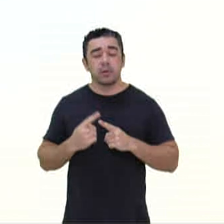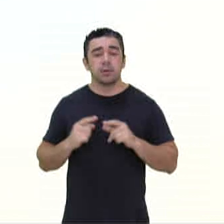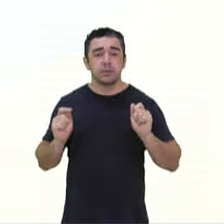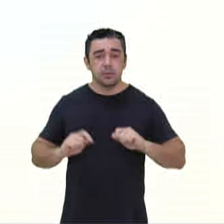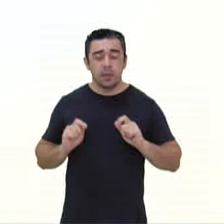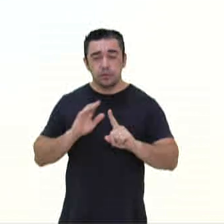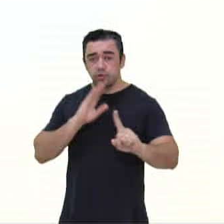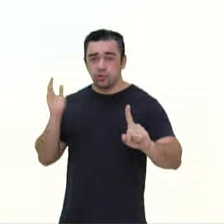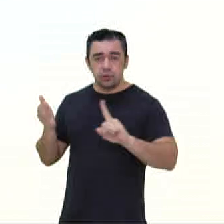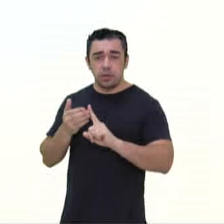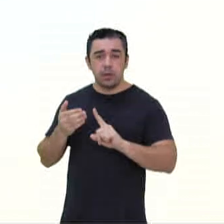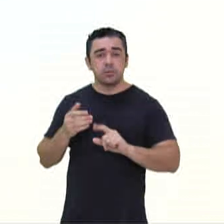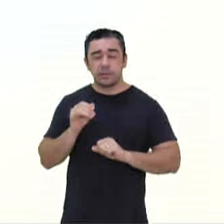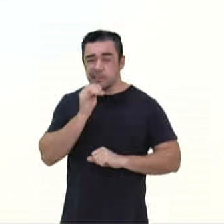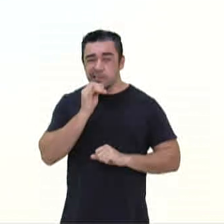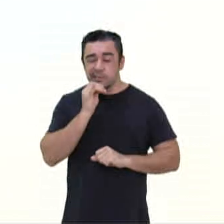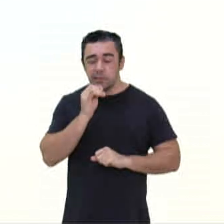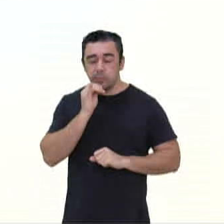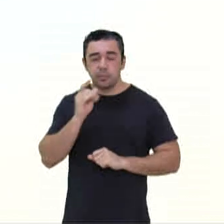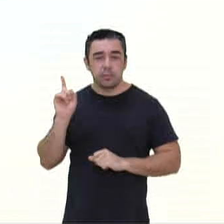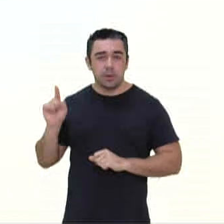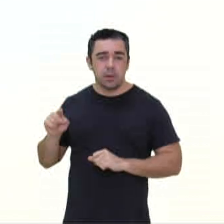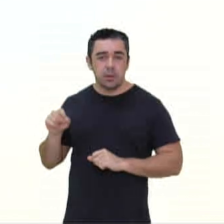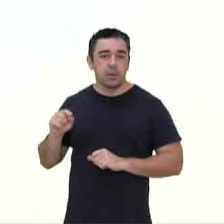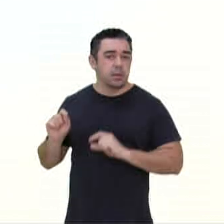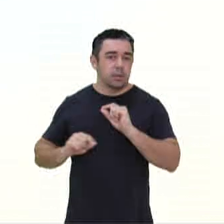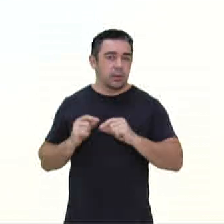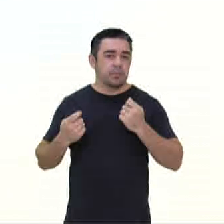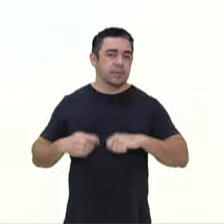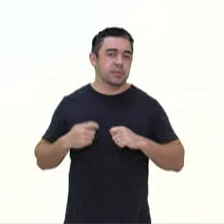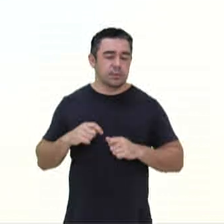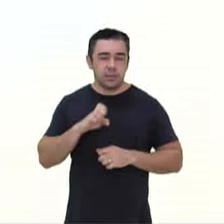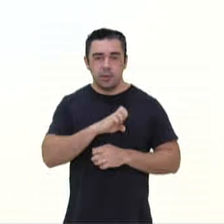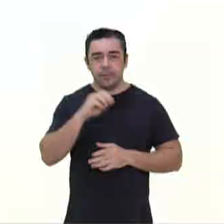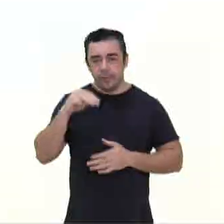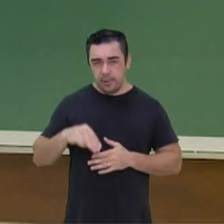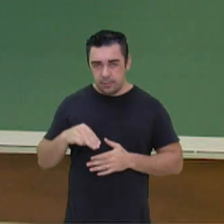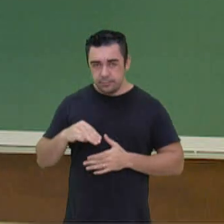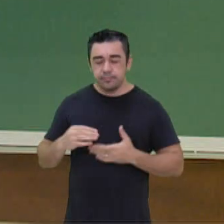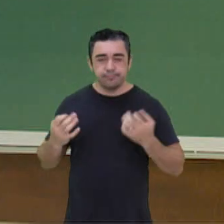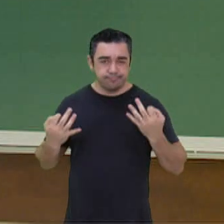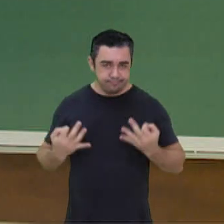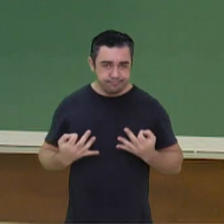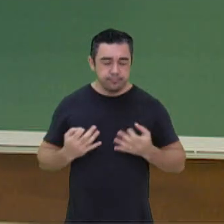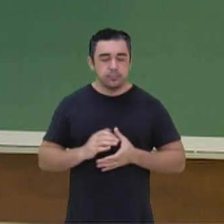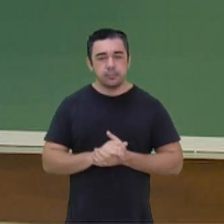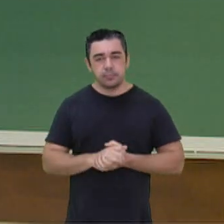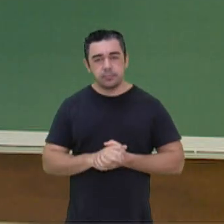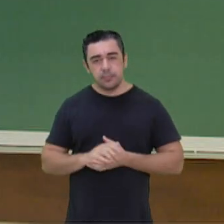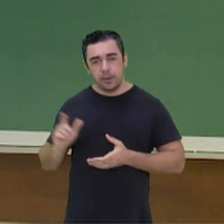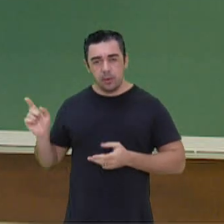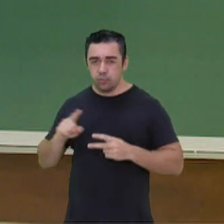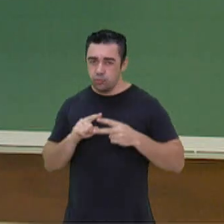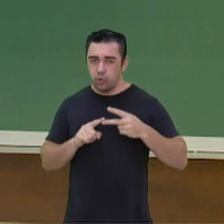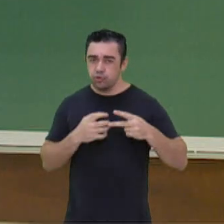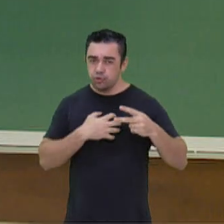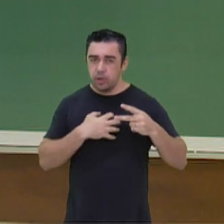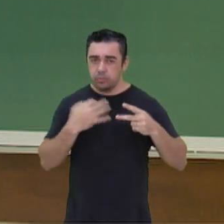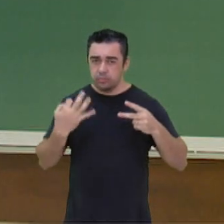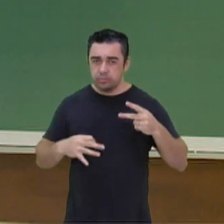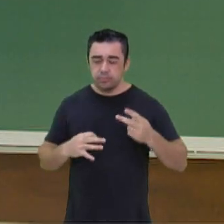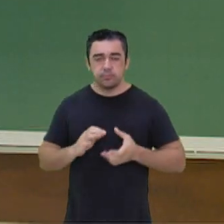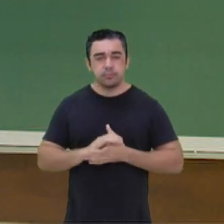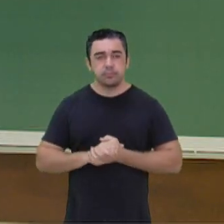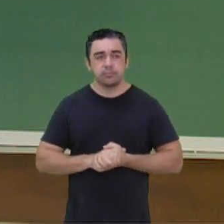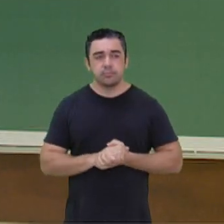porque quando esse verbo é transitivo indireto, exige a preposição em. Então, ali, as duas formas estão